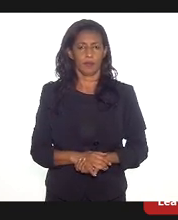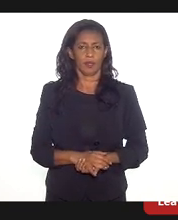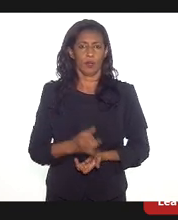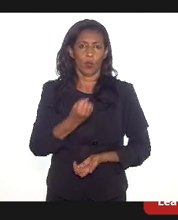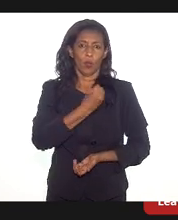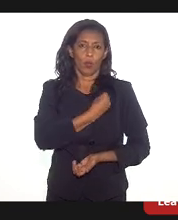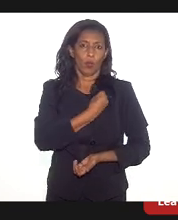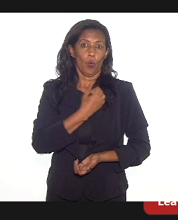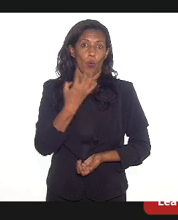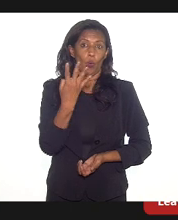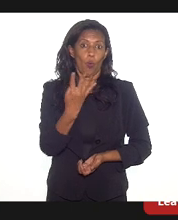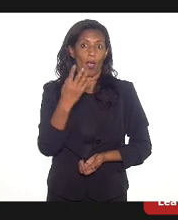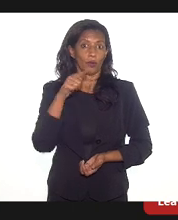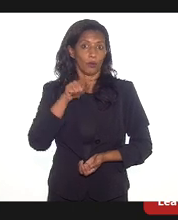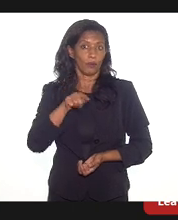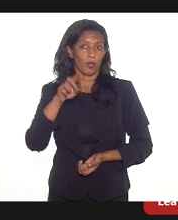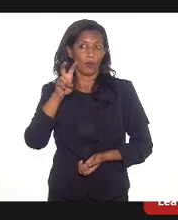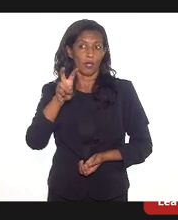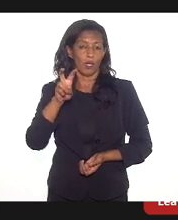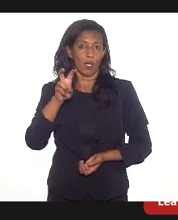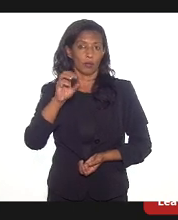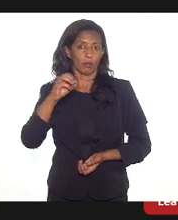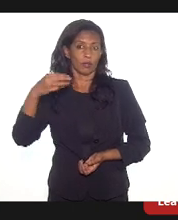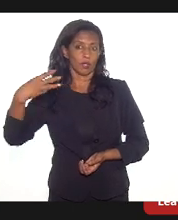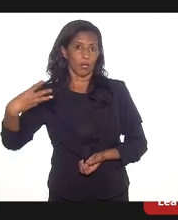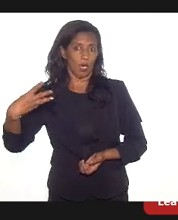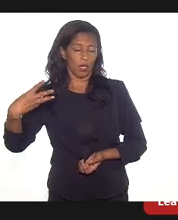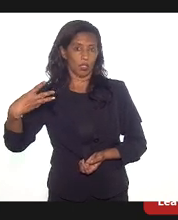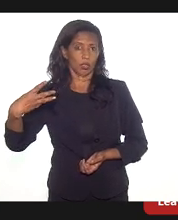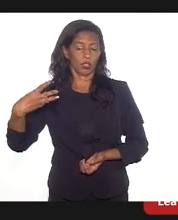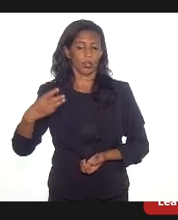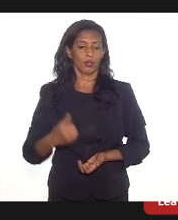.503 postos de